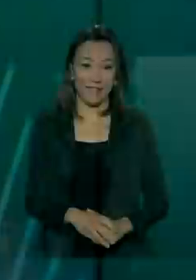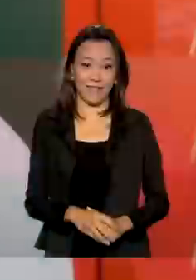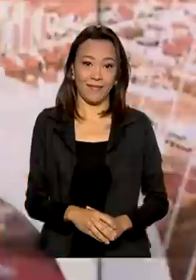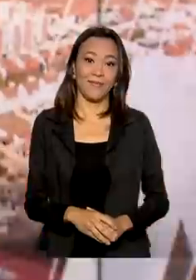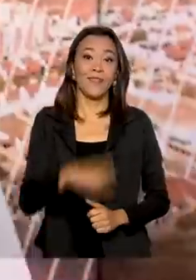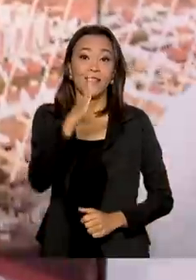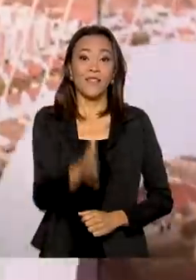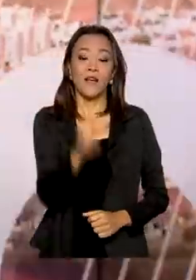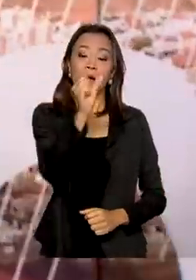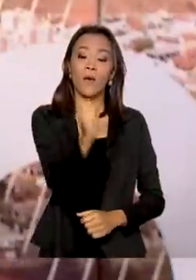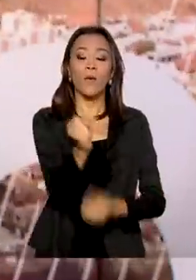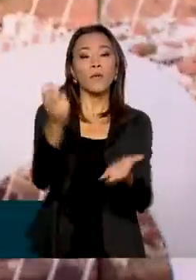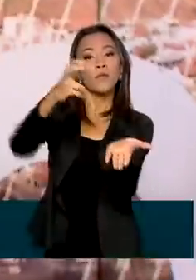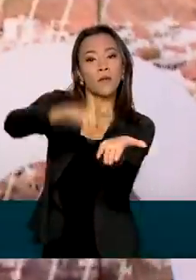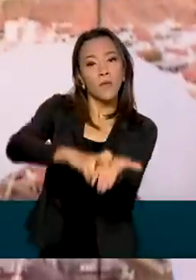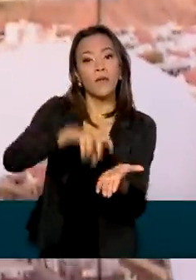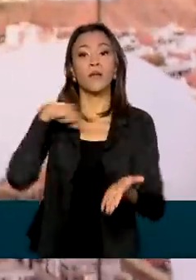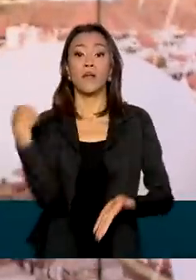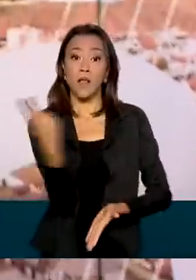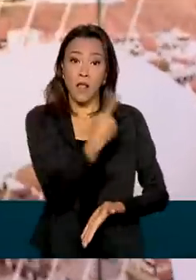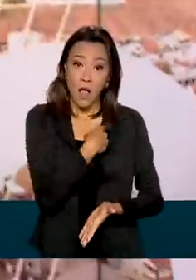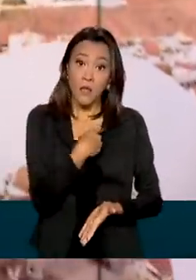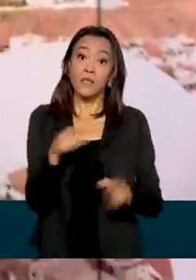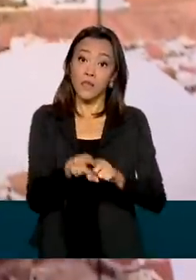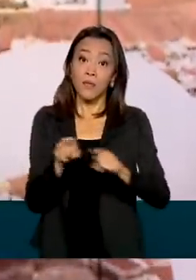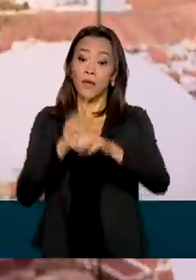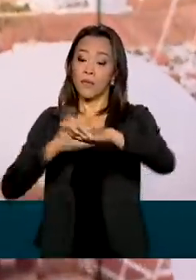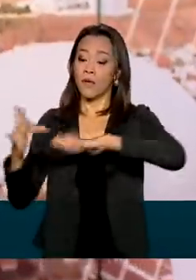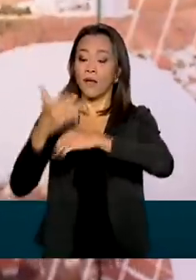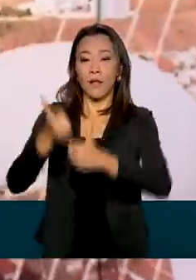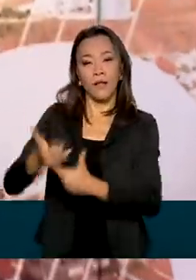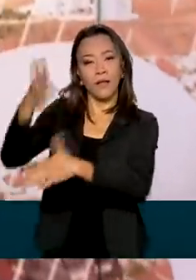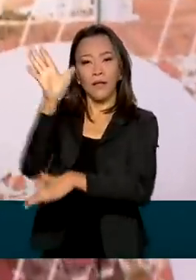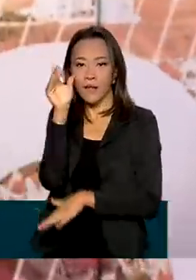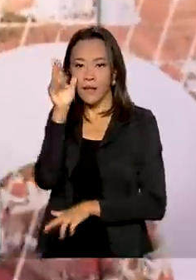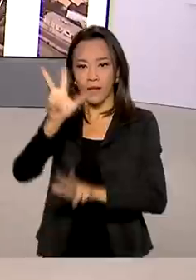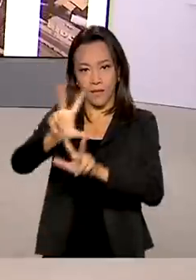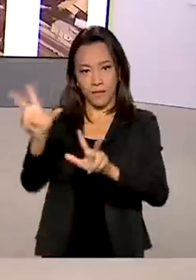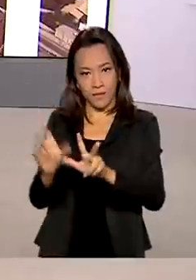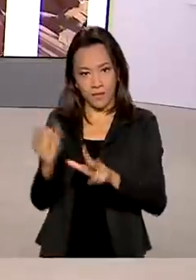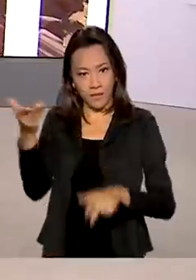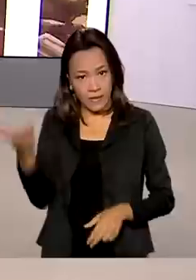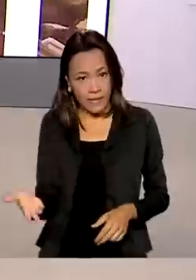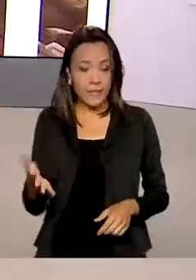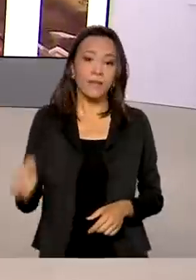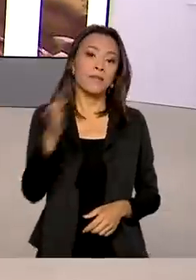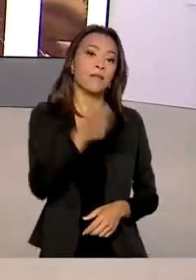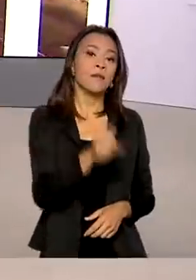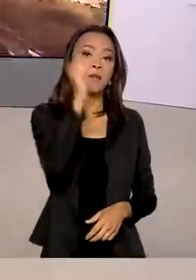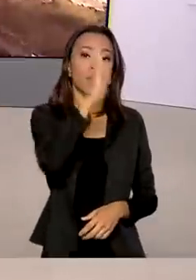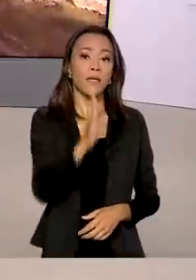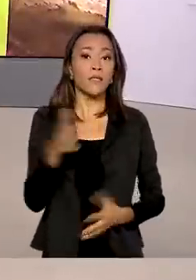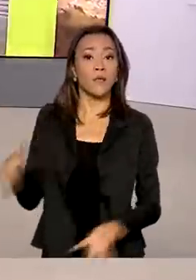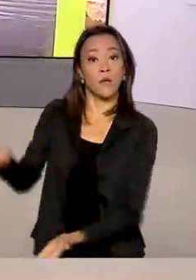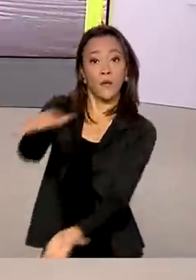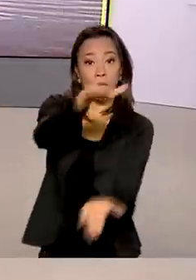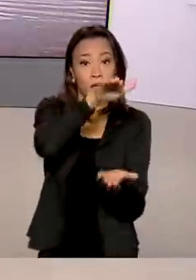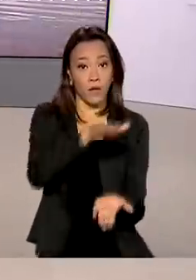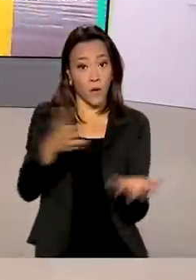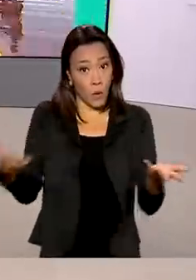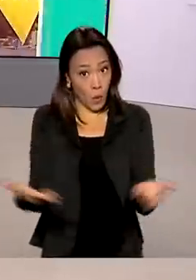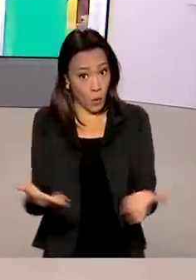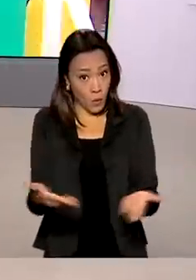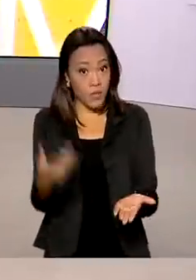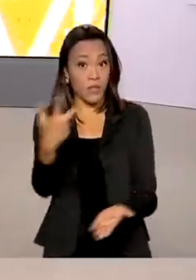São 8 horas da manhã, estamos ao vivo também pelas redes sociais da TV Brasil. O Brasil recebe hoje o primeiro lote da vacina da